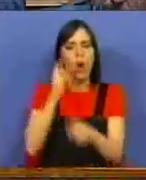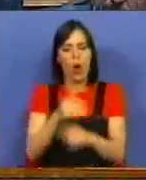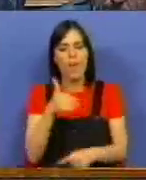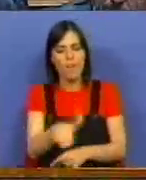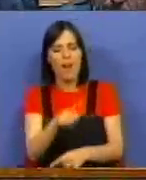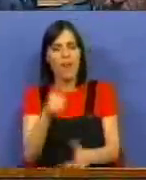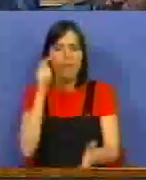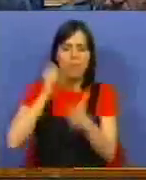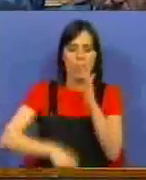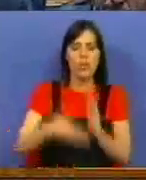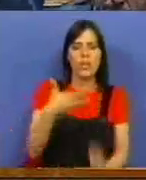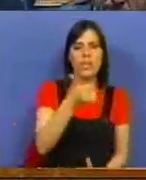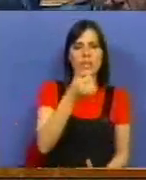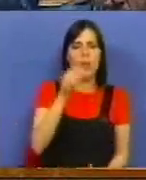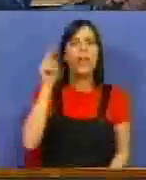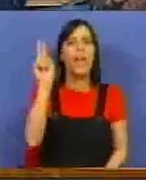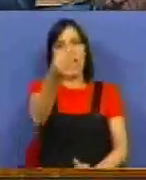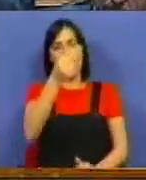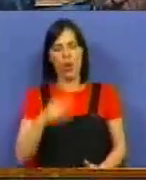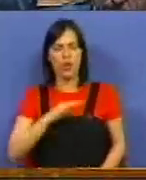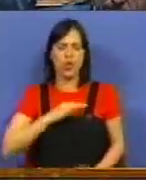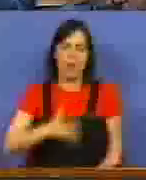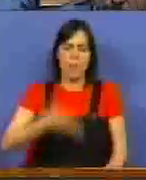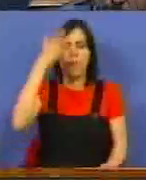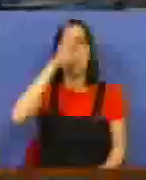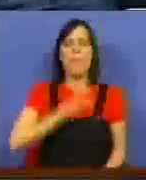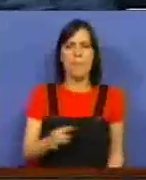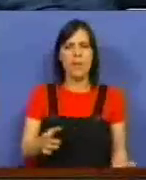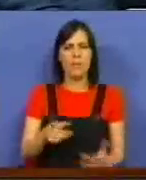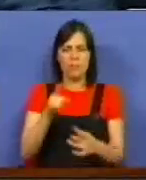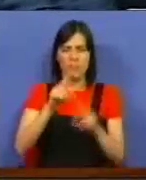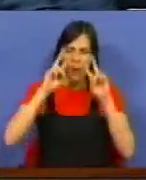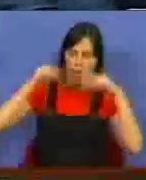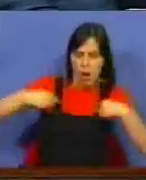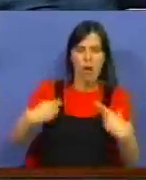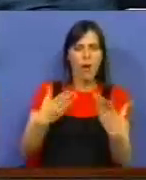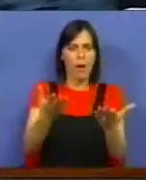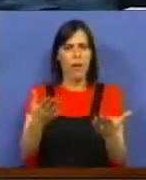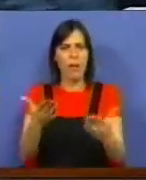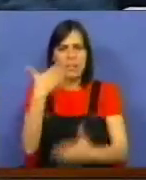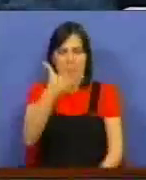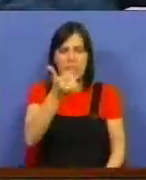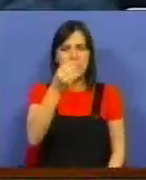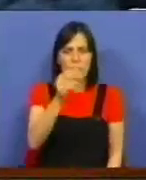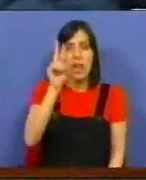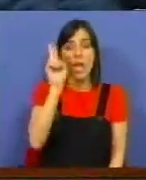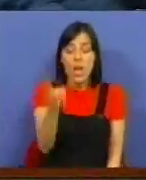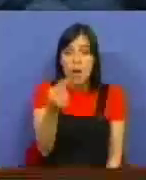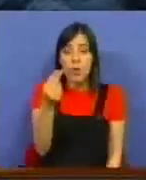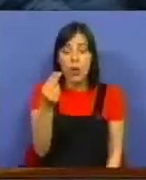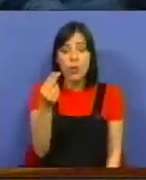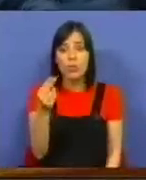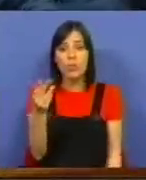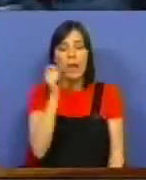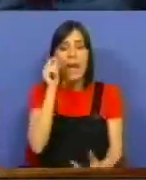uma multa de 150 euros? Sr. Primeiro-Ministro, caia em si 150 euros